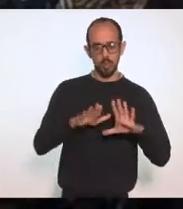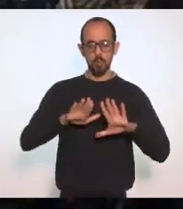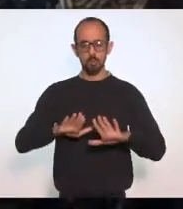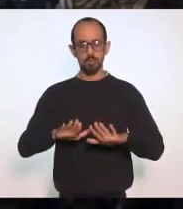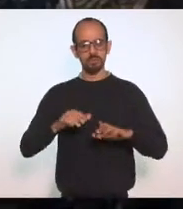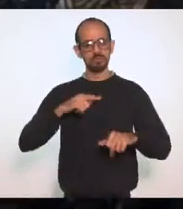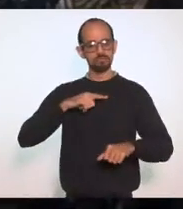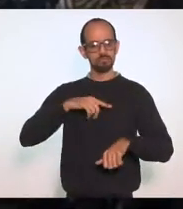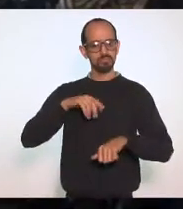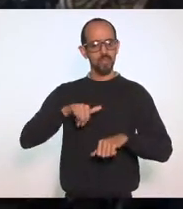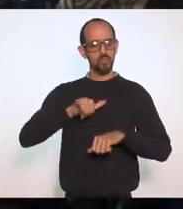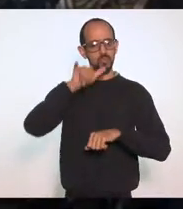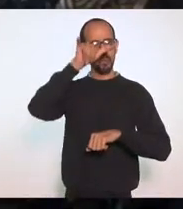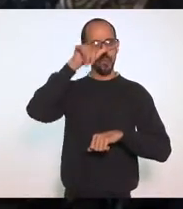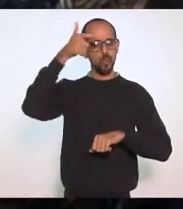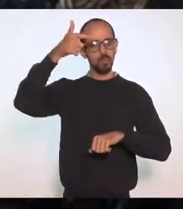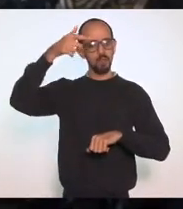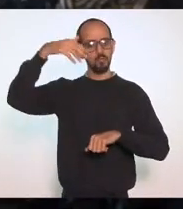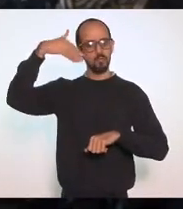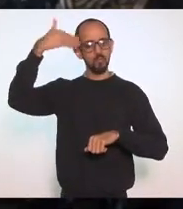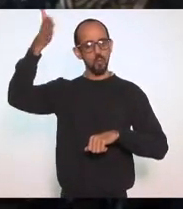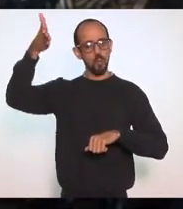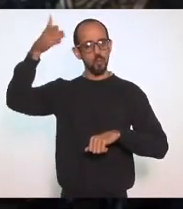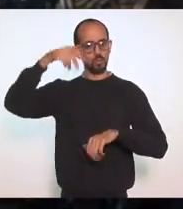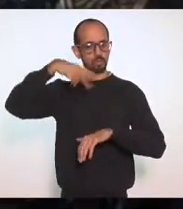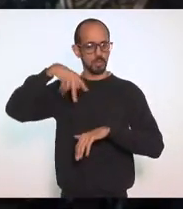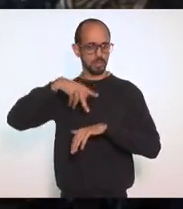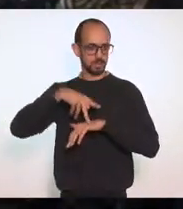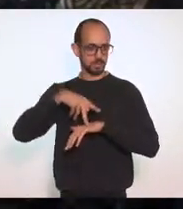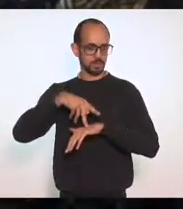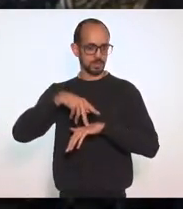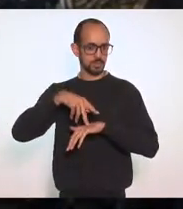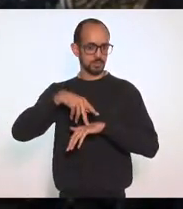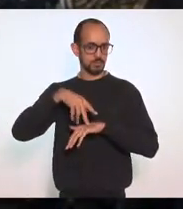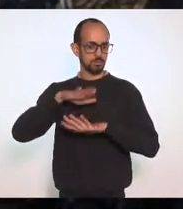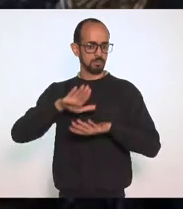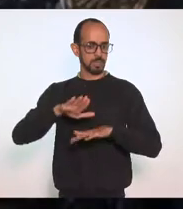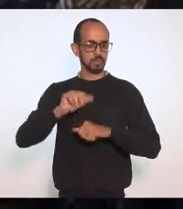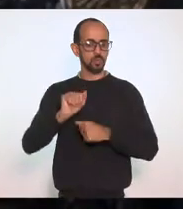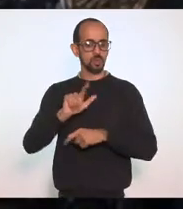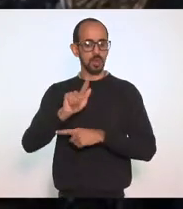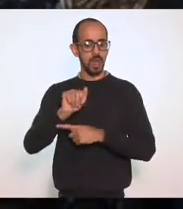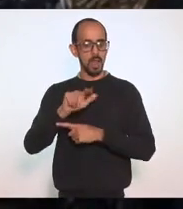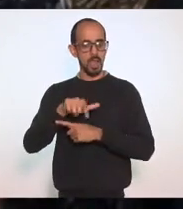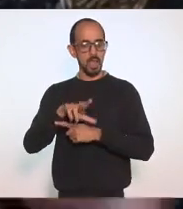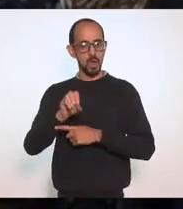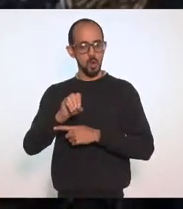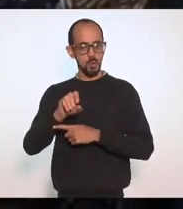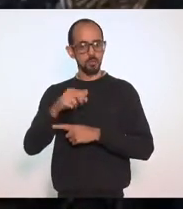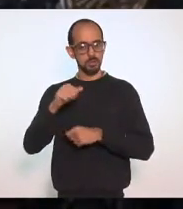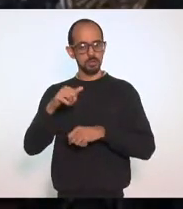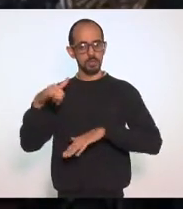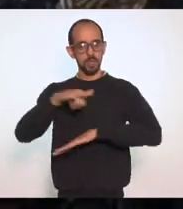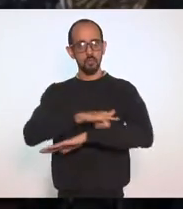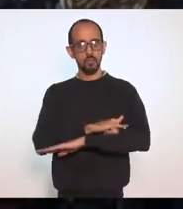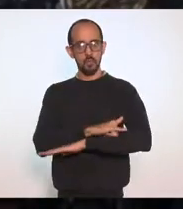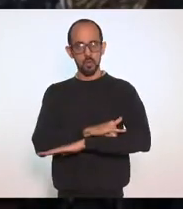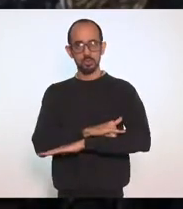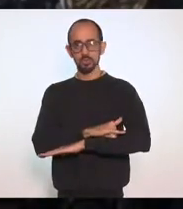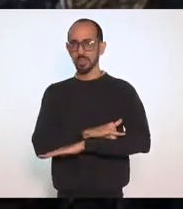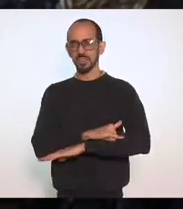internacional. Isso é um absurdo, porque o Galeão precisa ser preservado, precisa ter voos ali